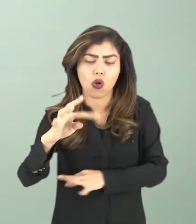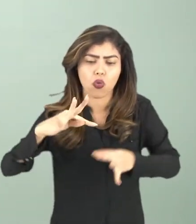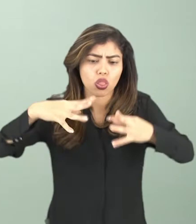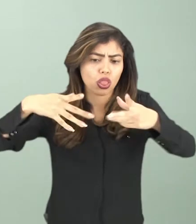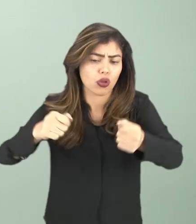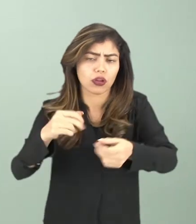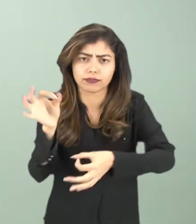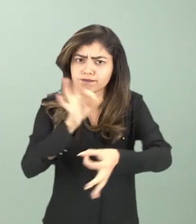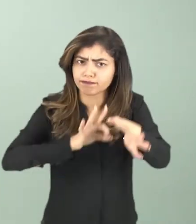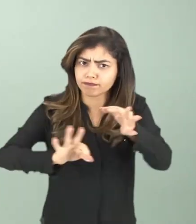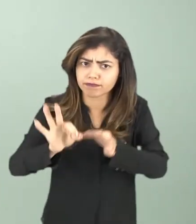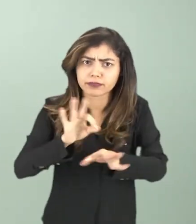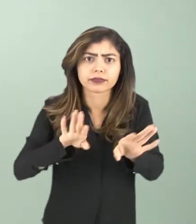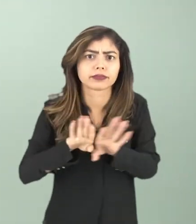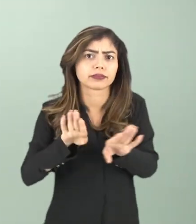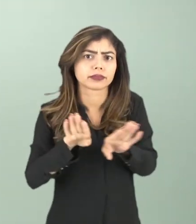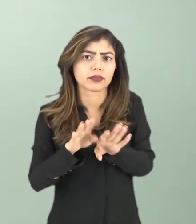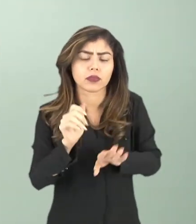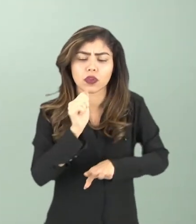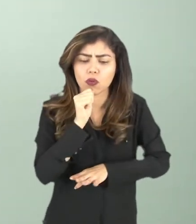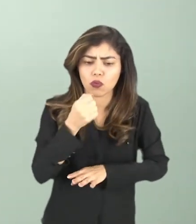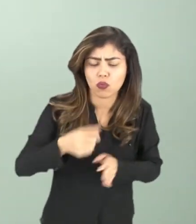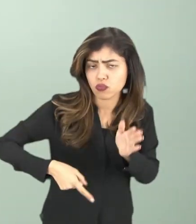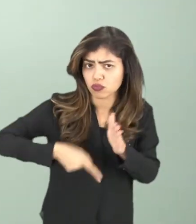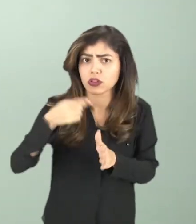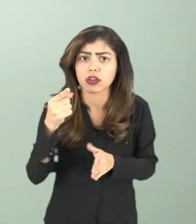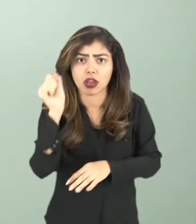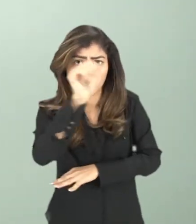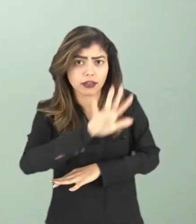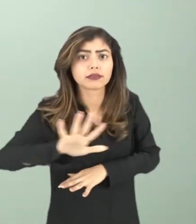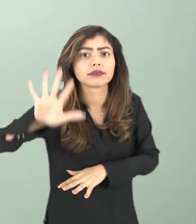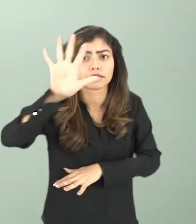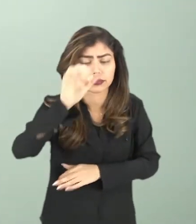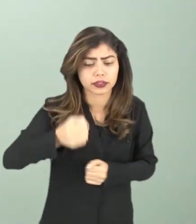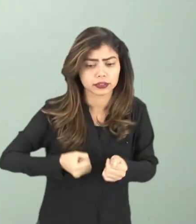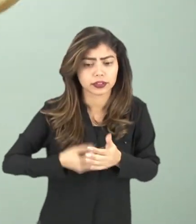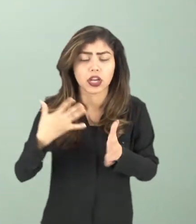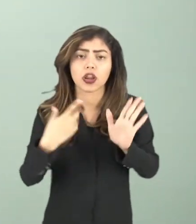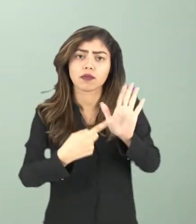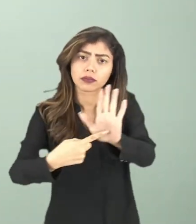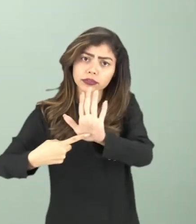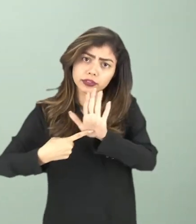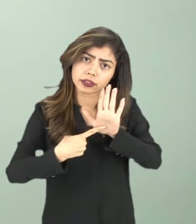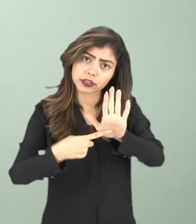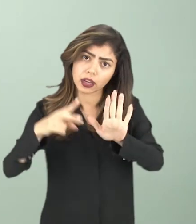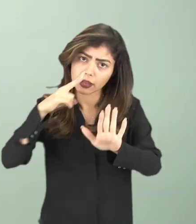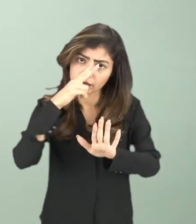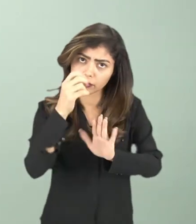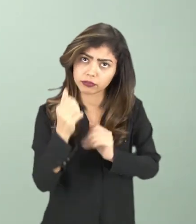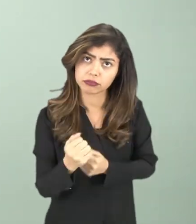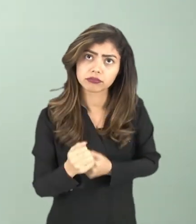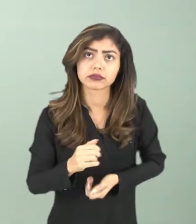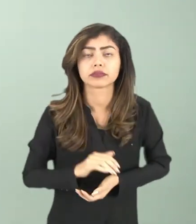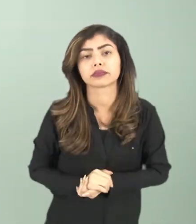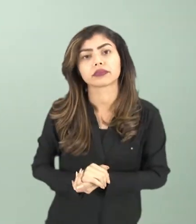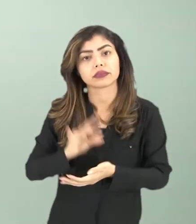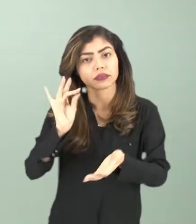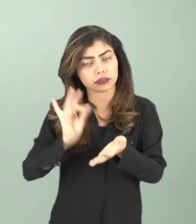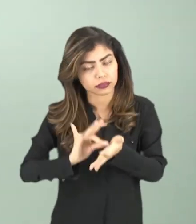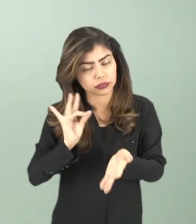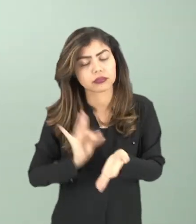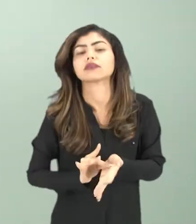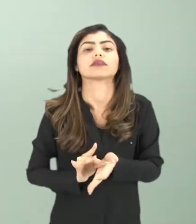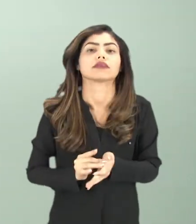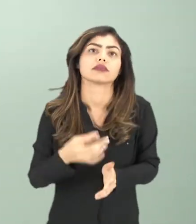tecnológico, gente tem essa corrida, onde essas duas nações, principalmente, elas querem mostrar, aí, então, um poderio, né? De fato, a gente